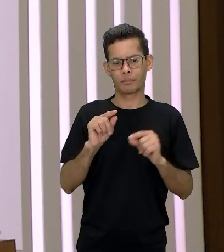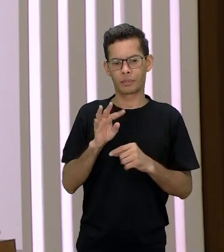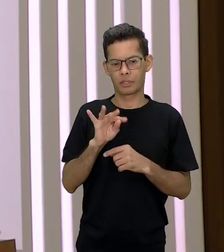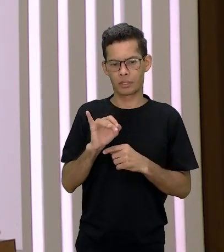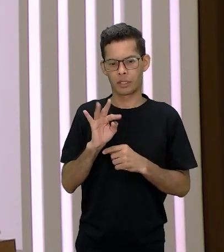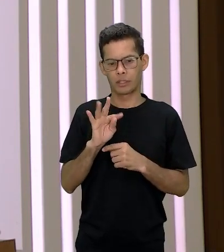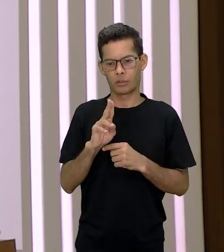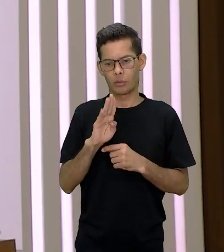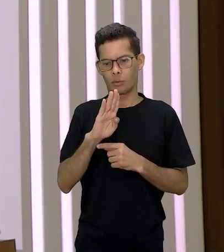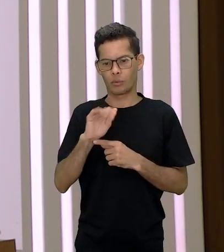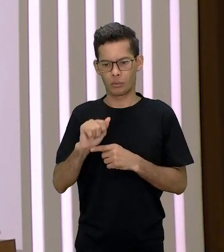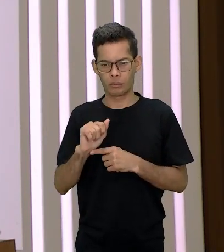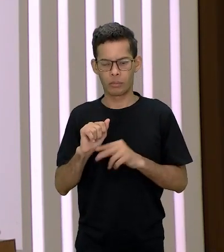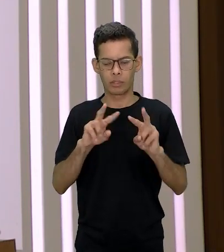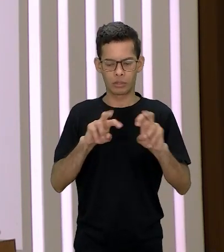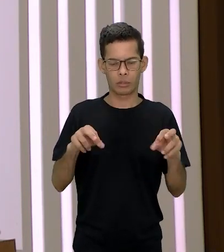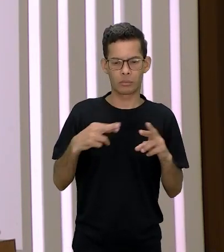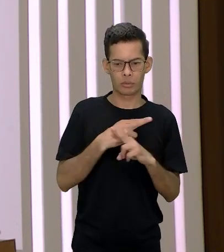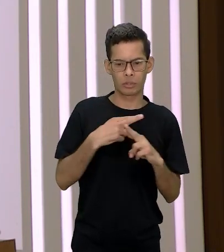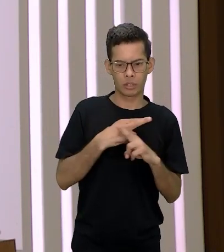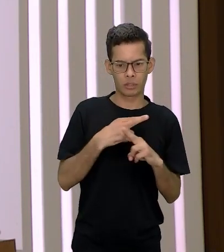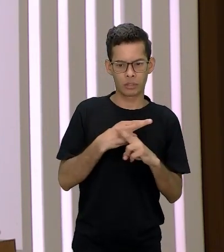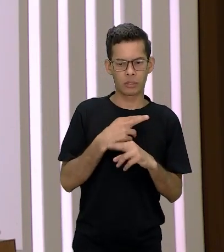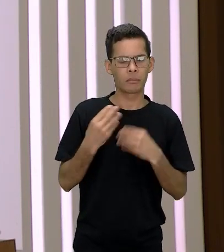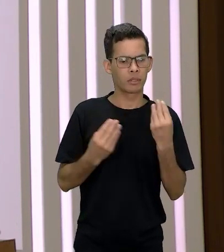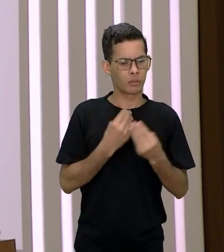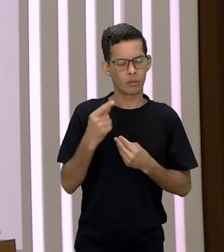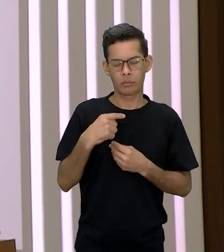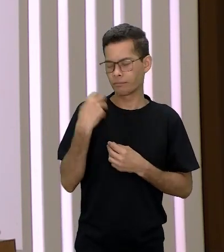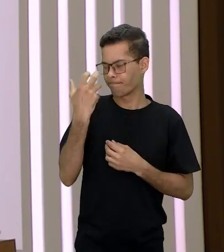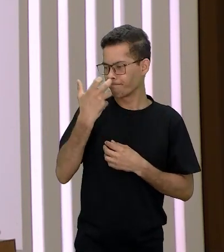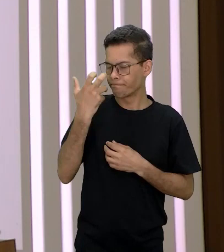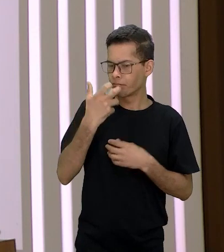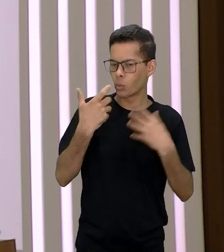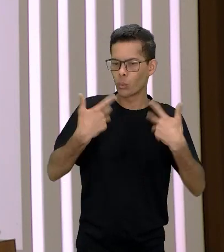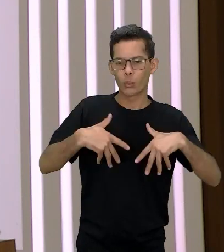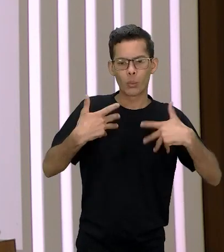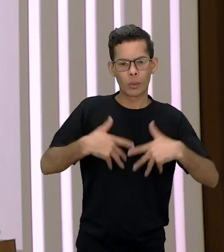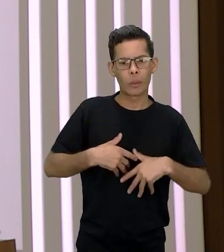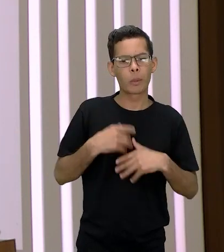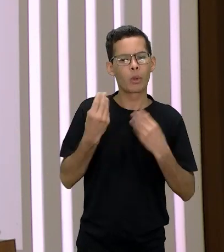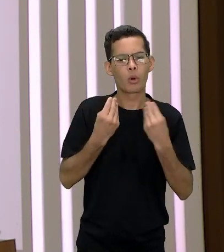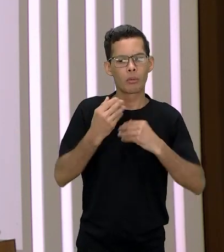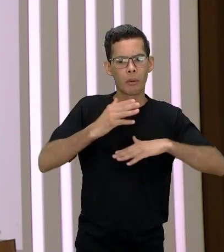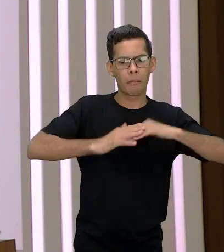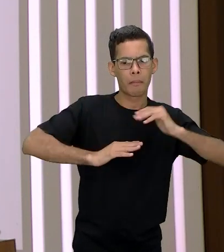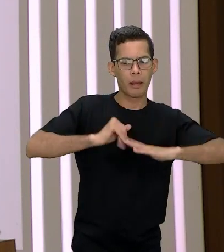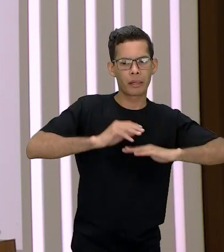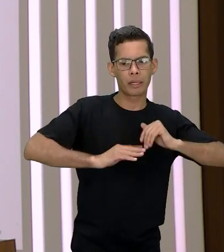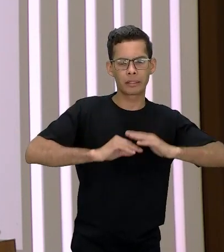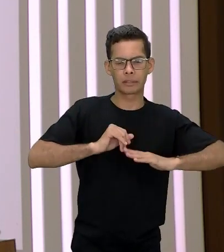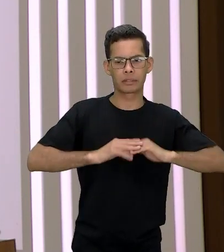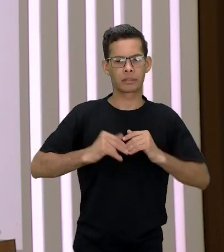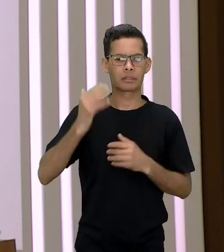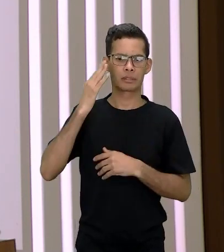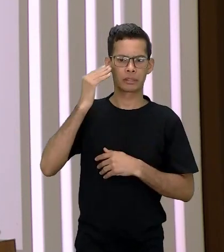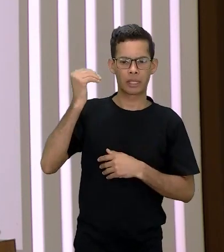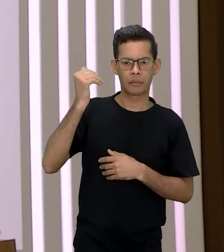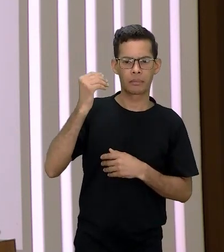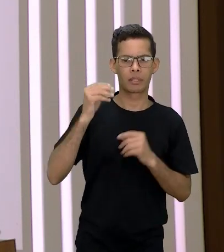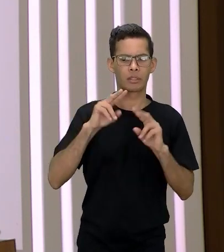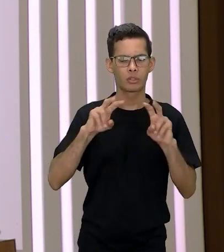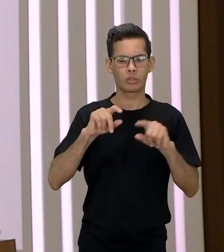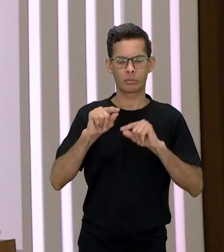dos relacionamentos tem algo que me encanta muito em relação às práticas e saberes né que ela tanto